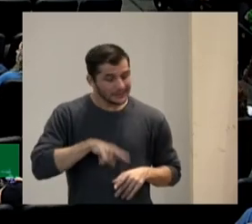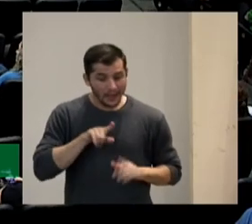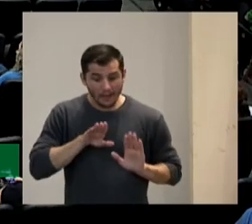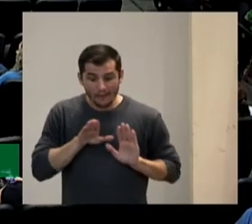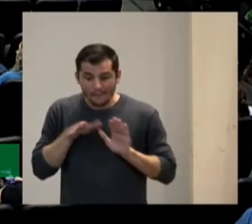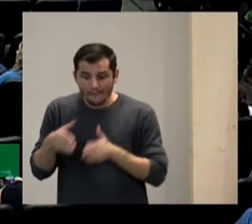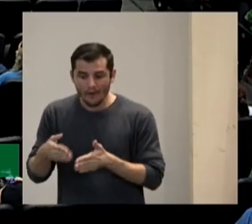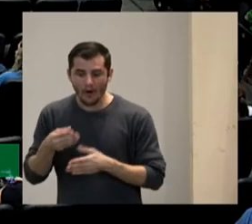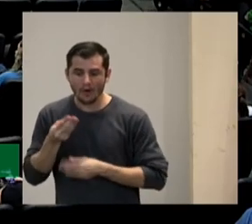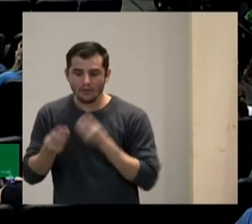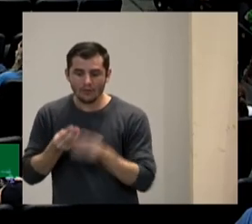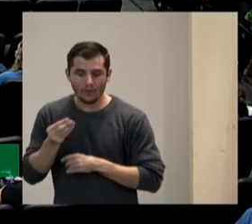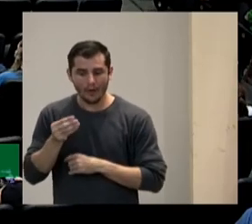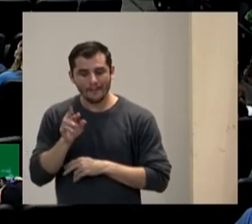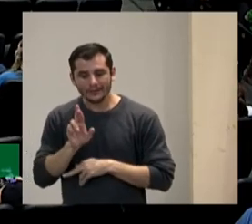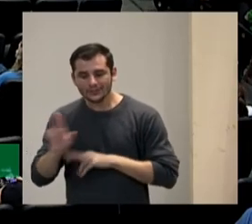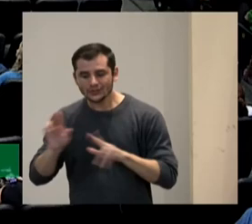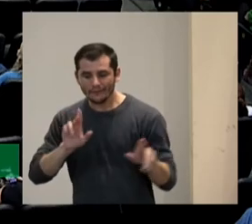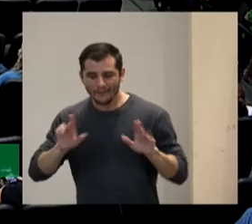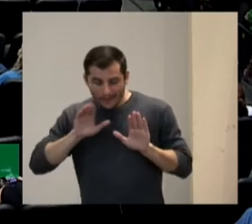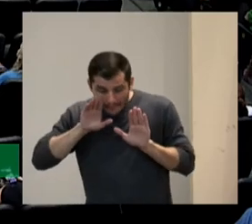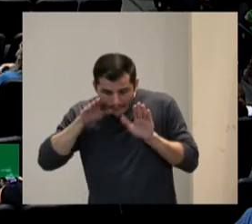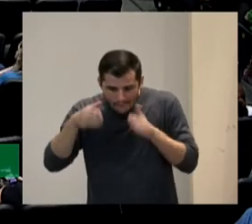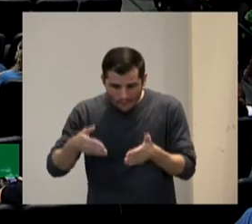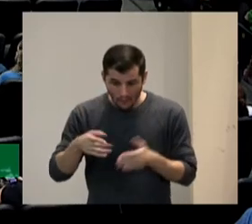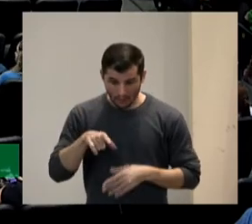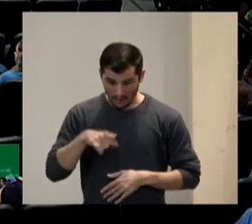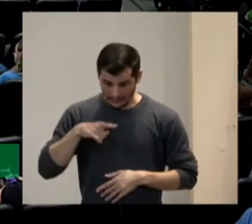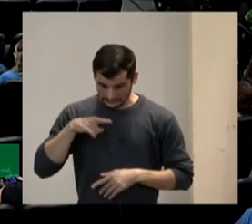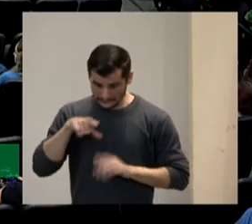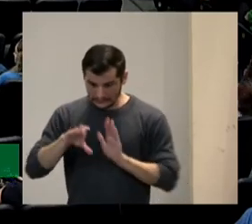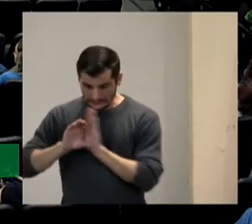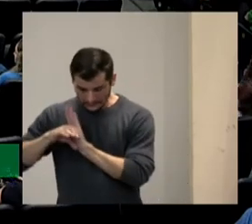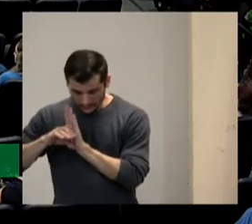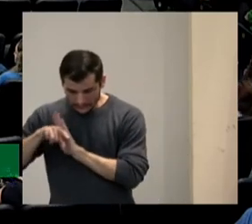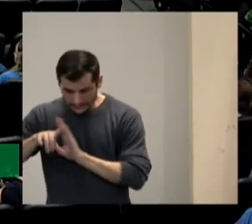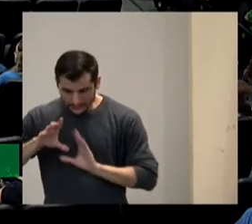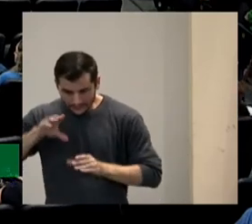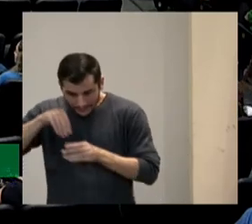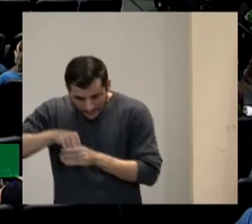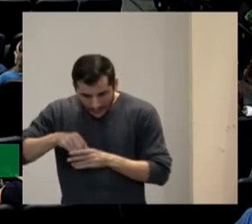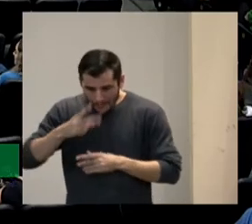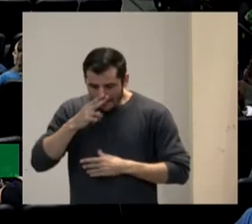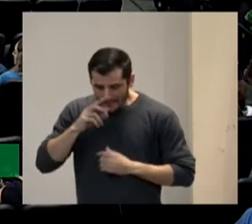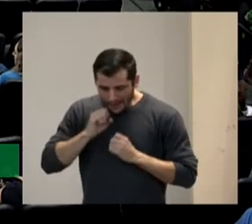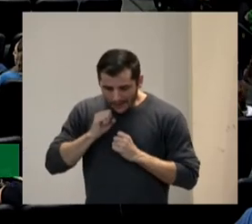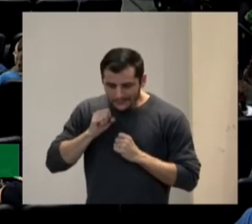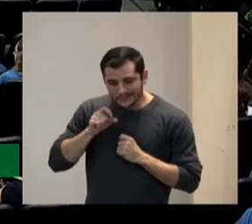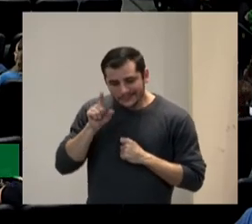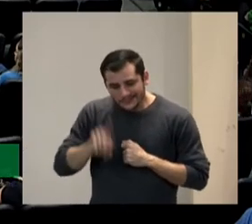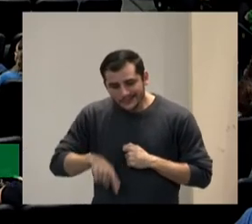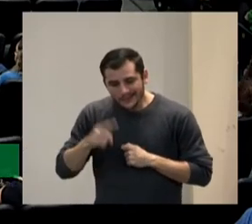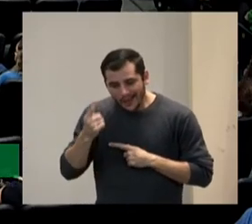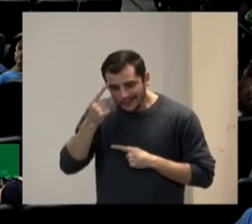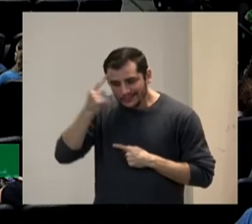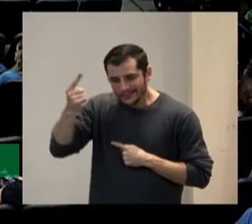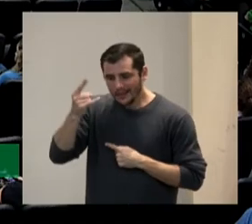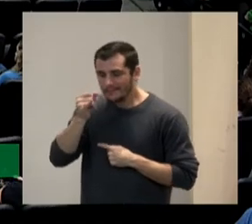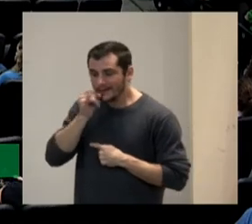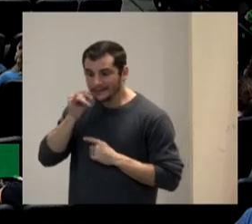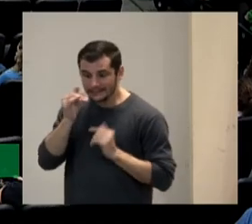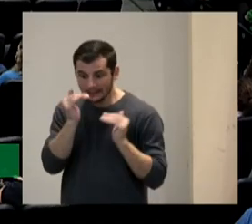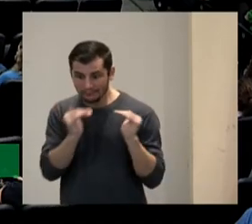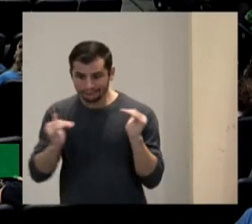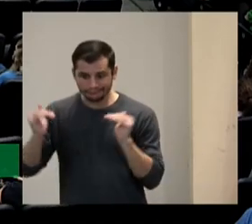o enfoque diferencial que a Unesco coloca é uma das ideias que está por cima de tudo isto